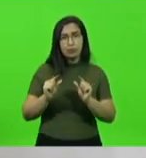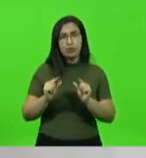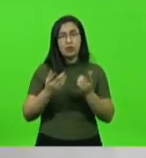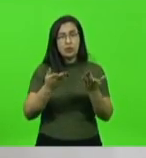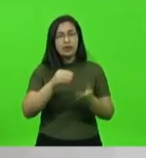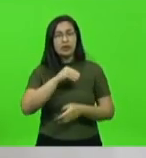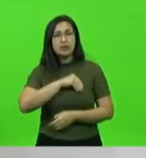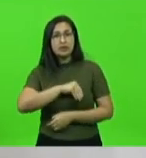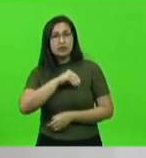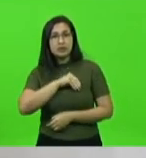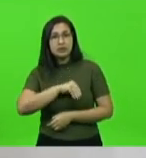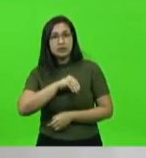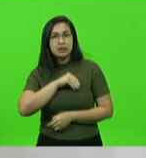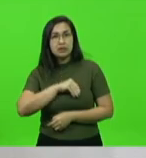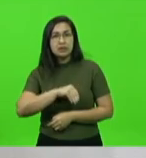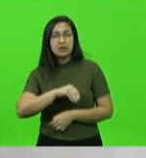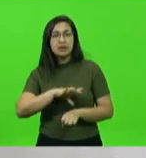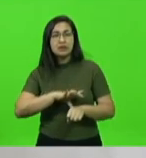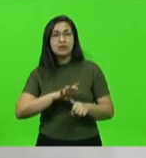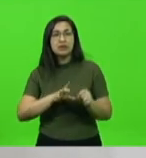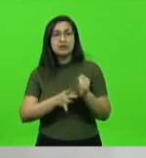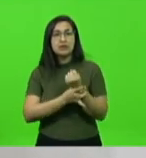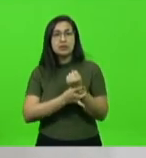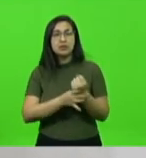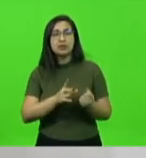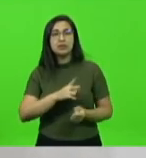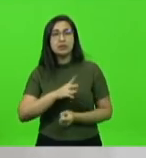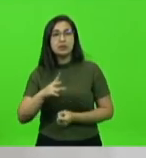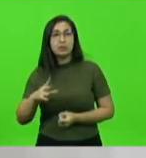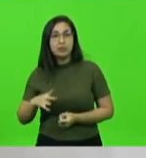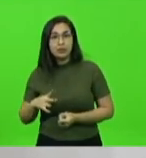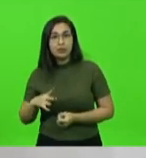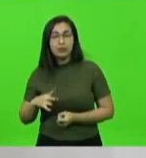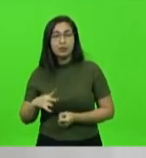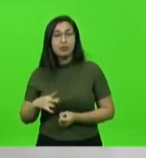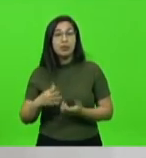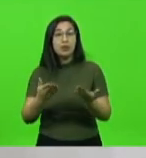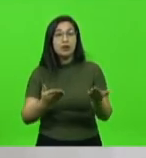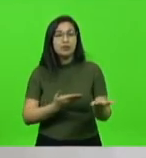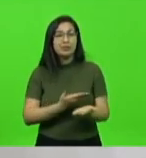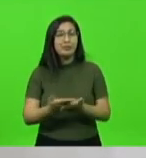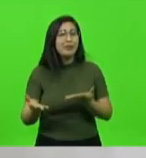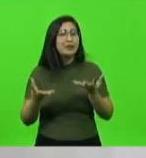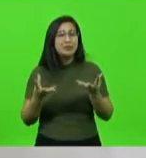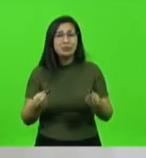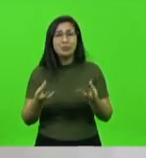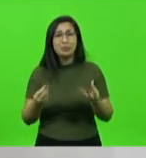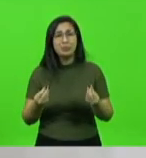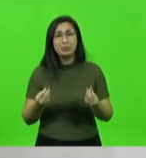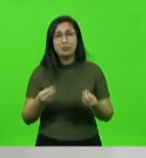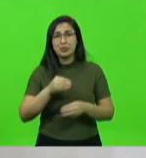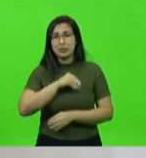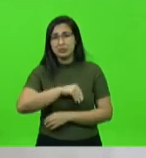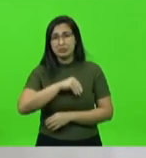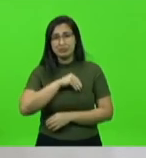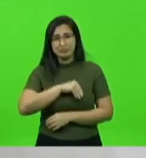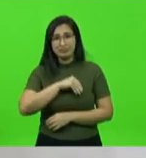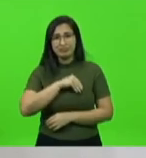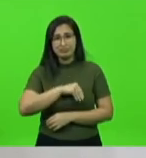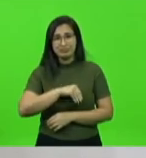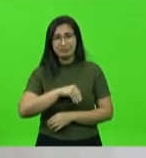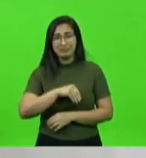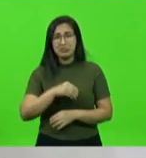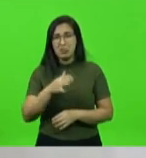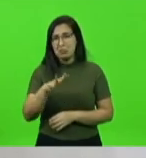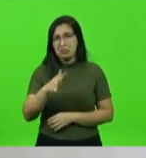da segurança pública que iria para a reserva, eles perdiam muito, eles tinham um baque no salário deles em torno de